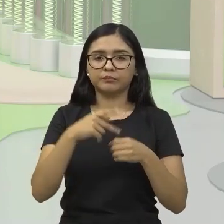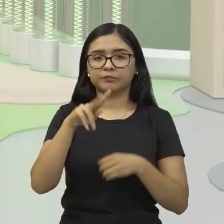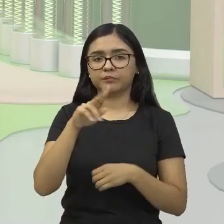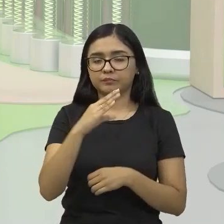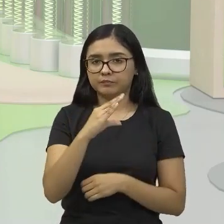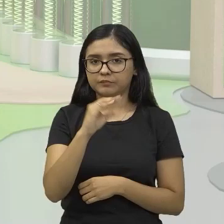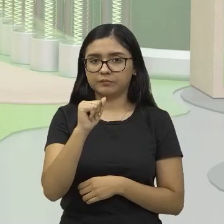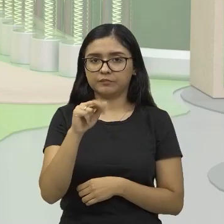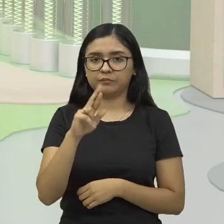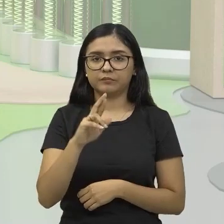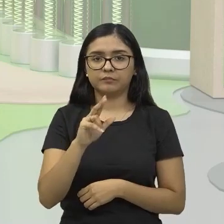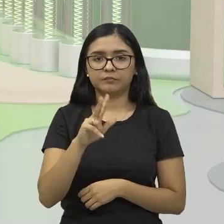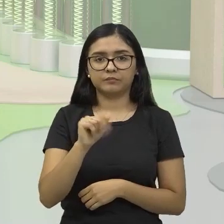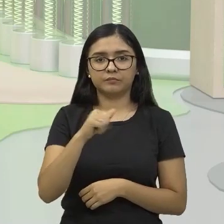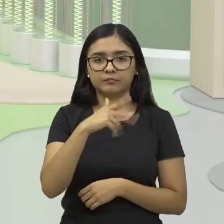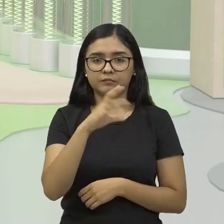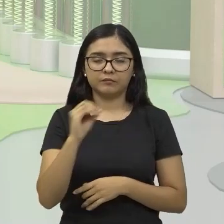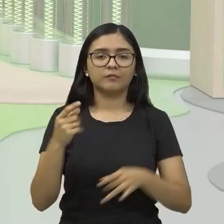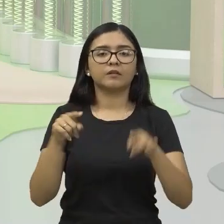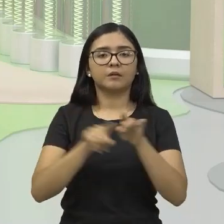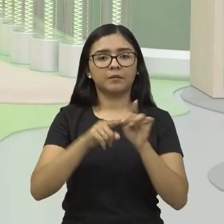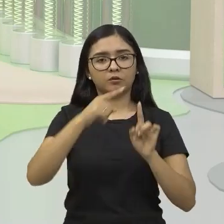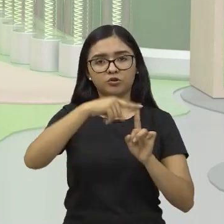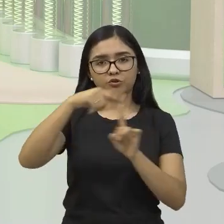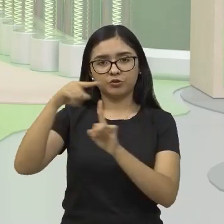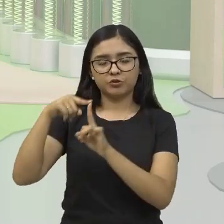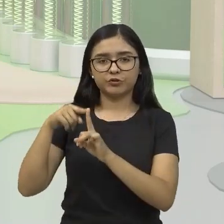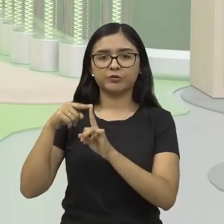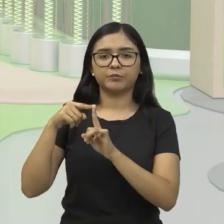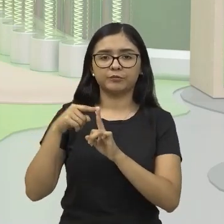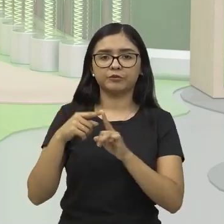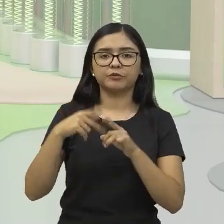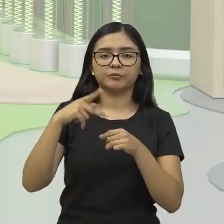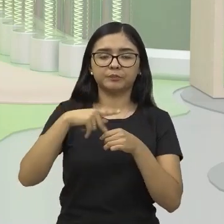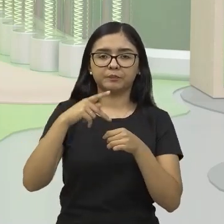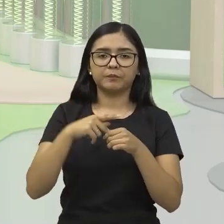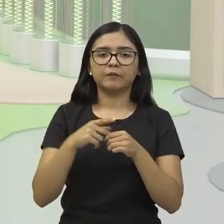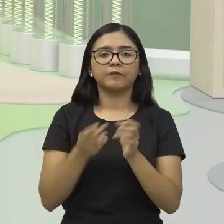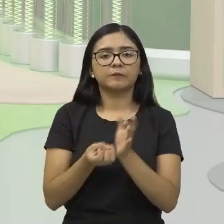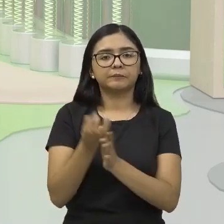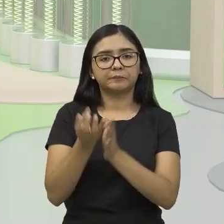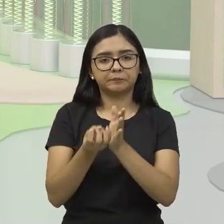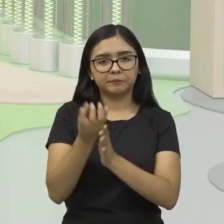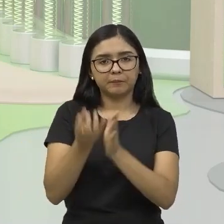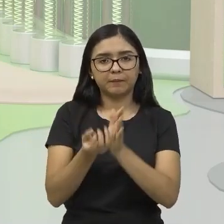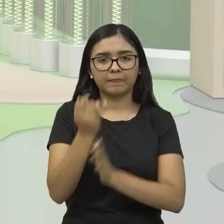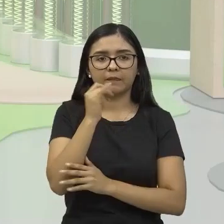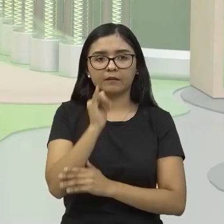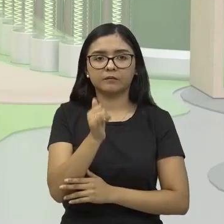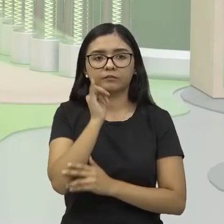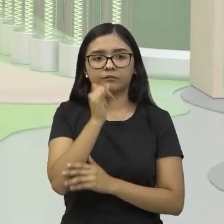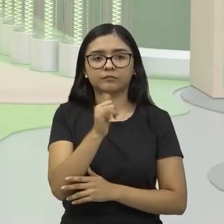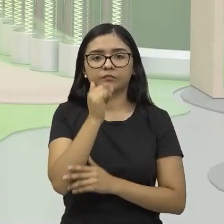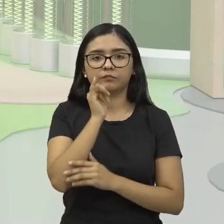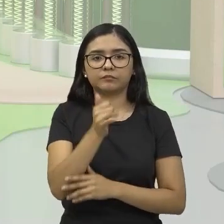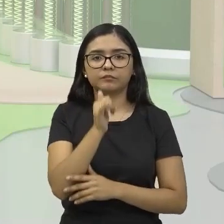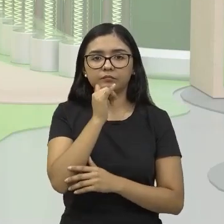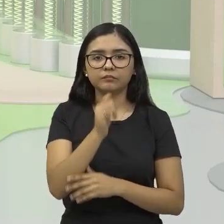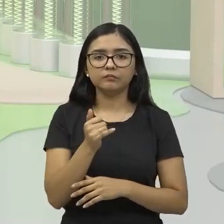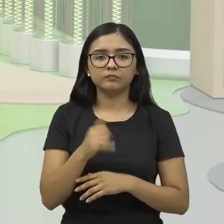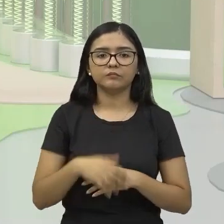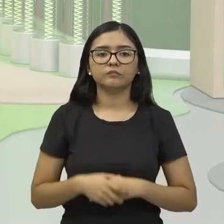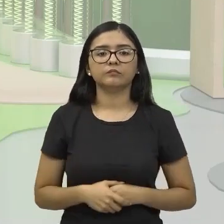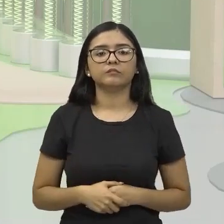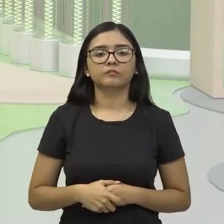que também é um exemplo aí de combustíveis fósseis, né, que foram gerados aí através de condições, né,